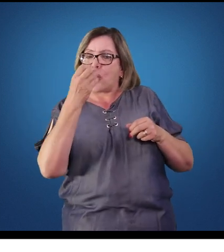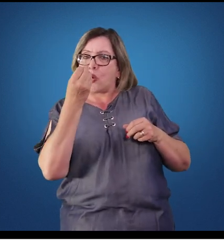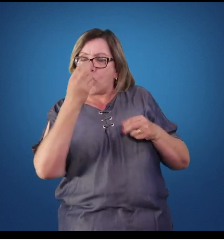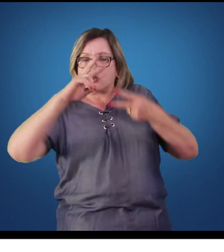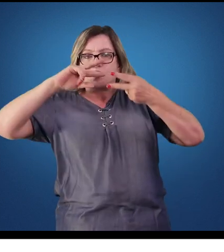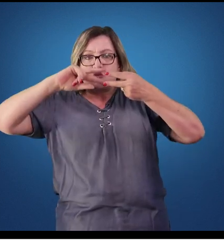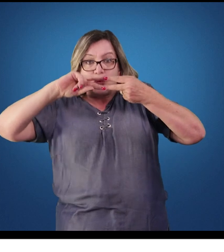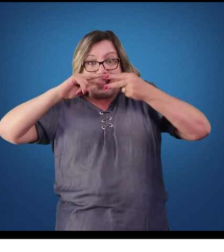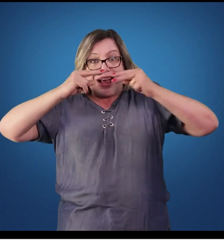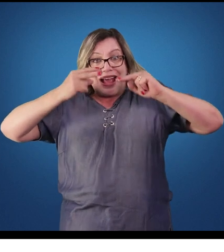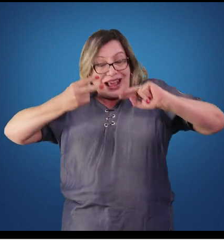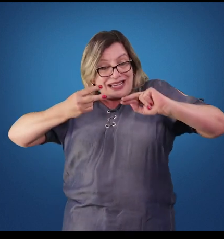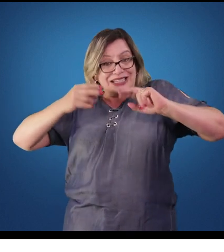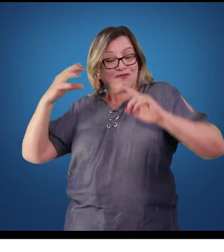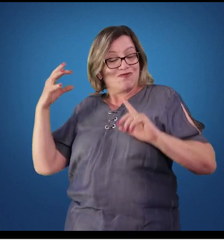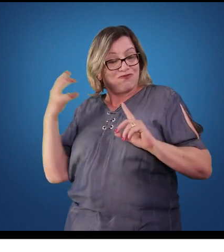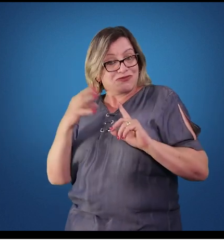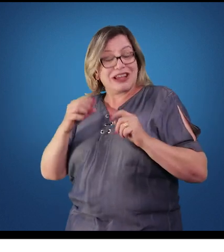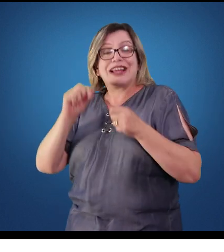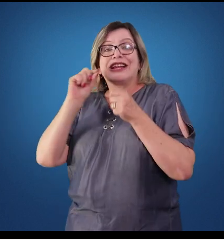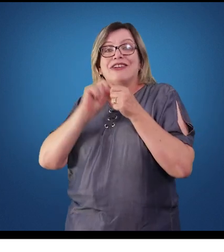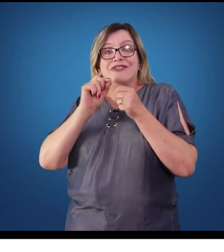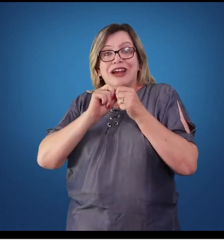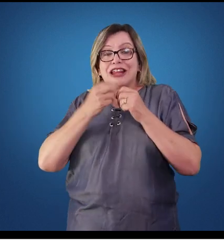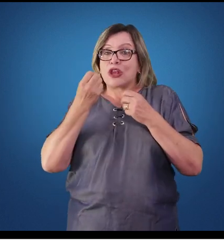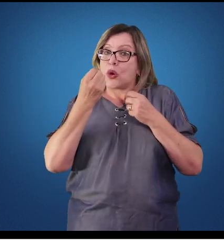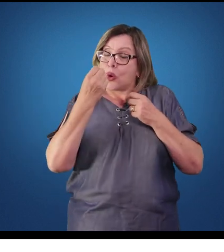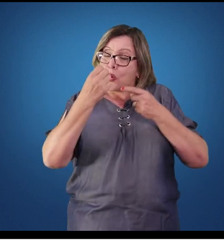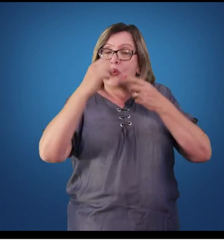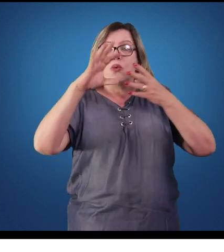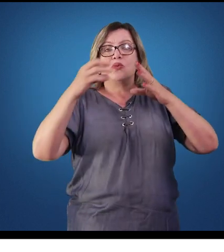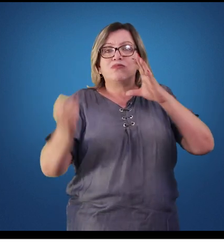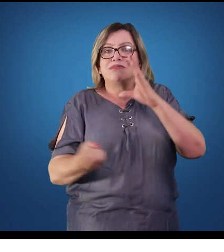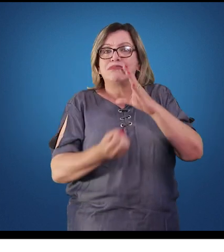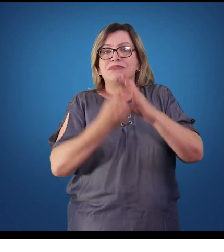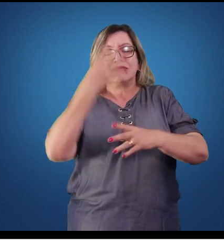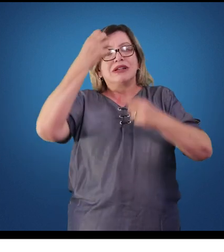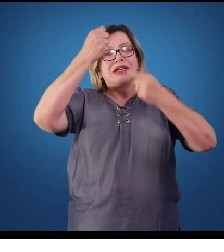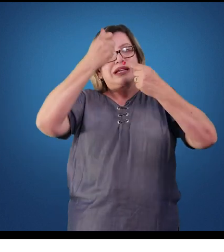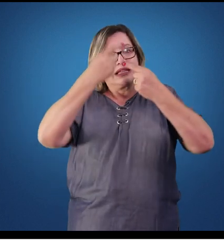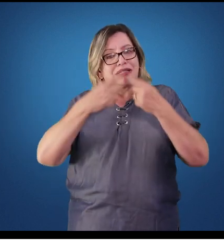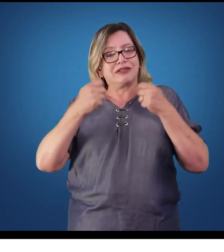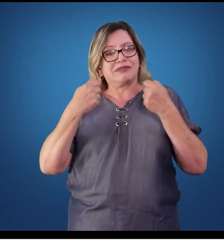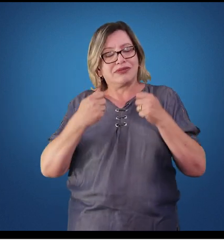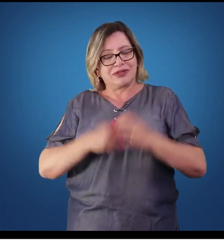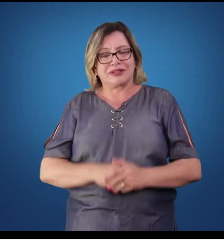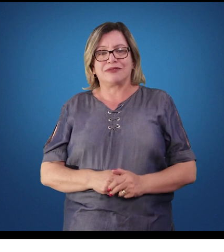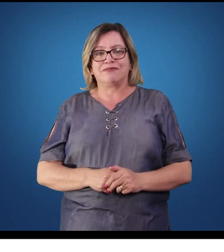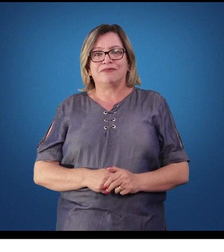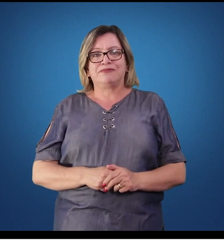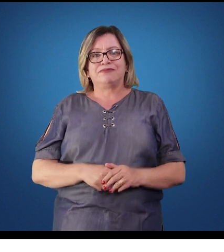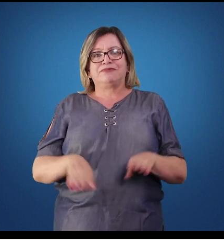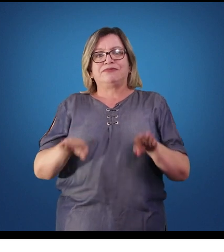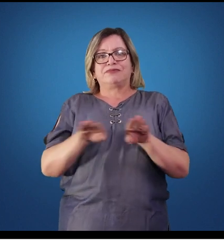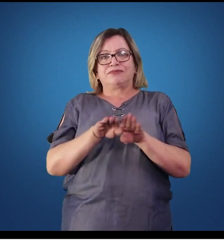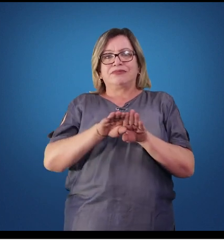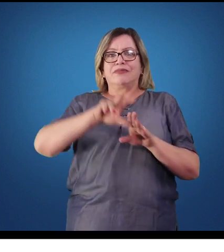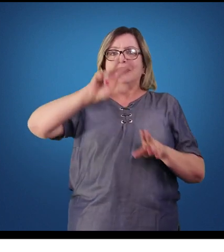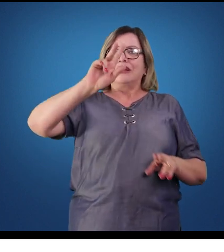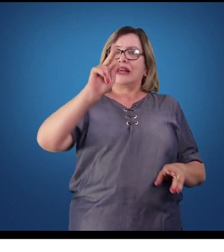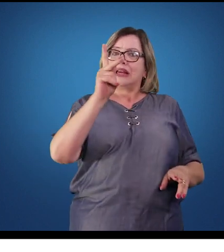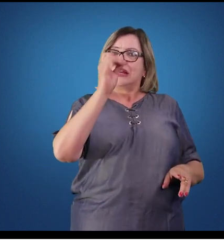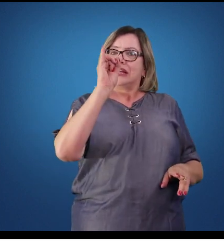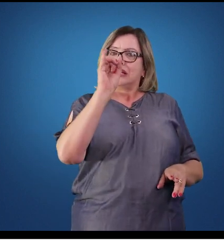com que ele desenvolva ou produza a determinada função necessária. A hipófise, ela é dividida em hipófise